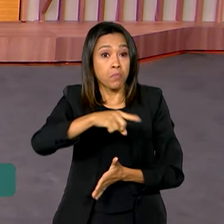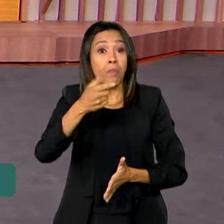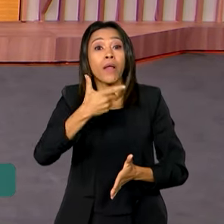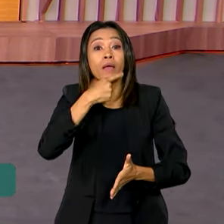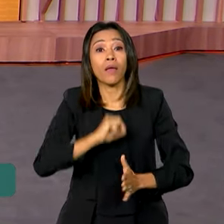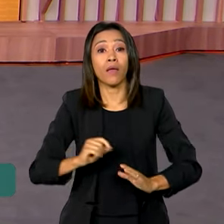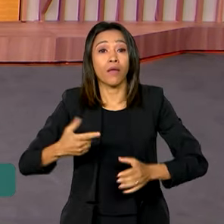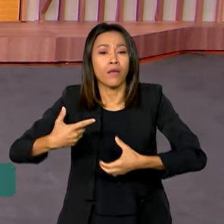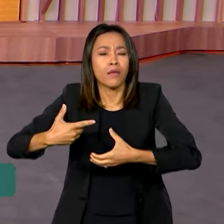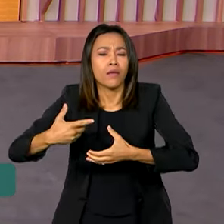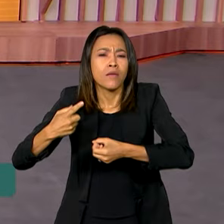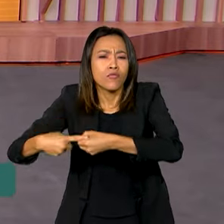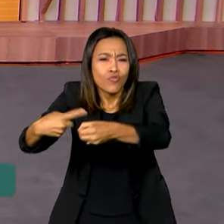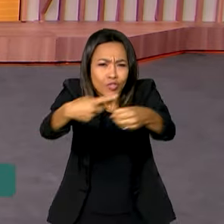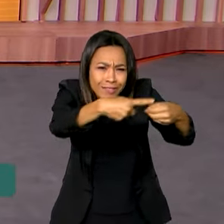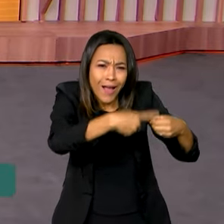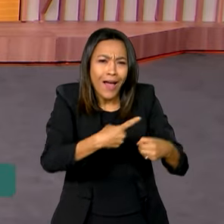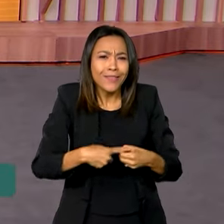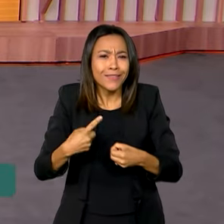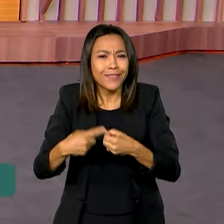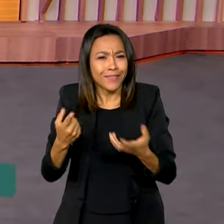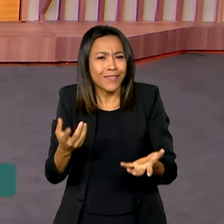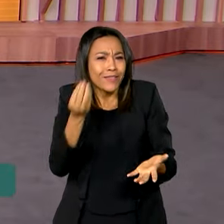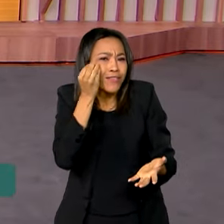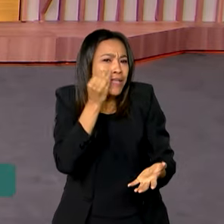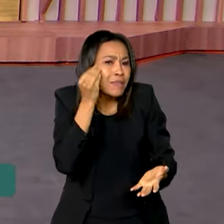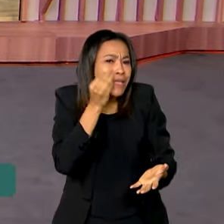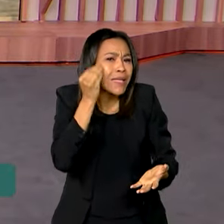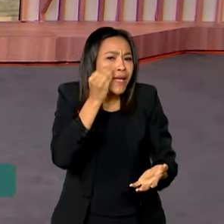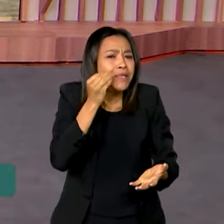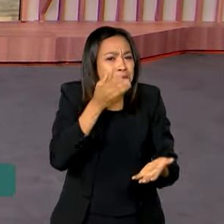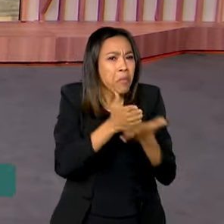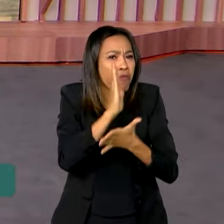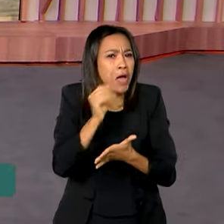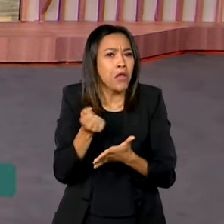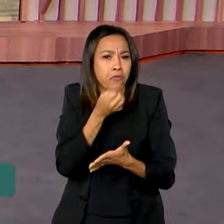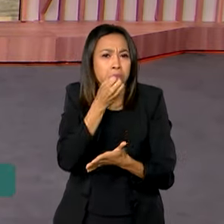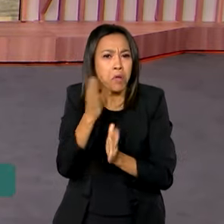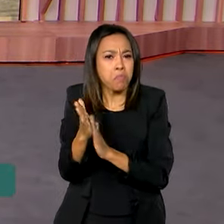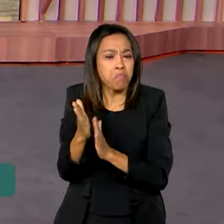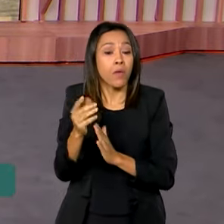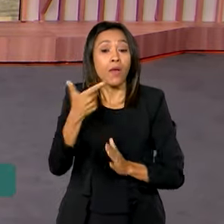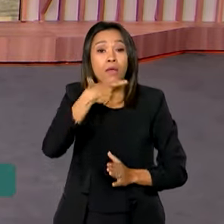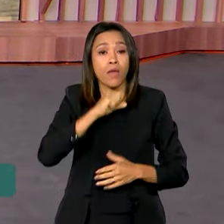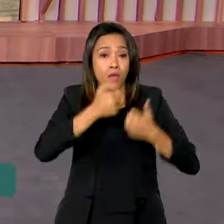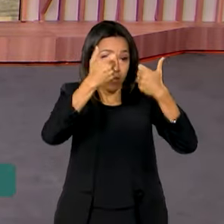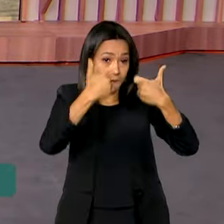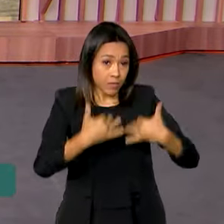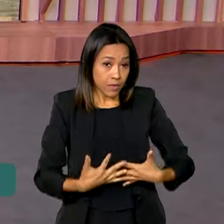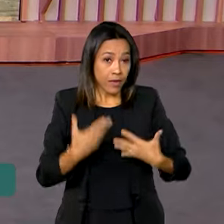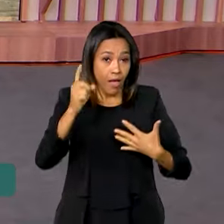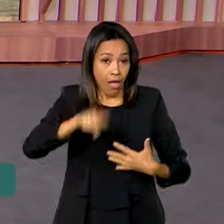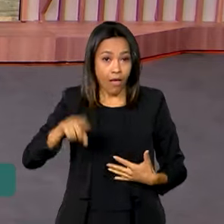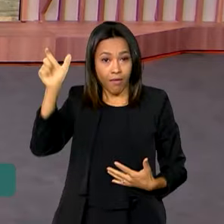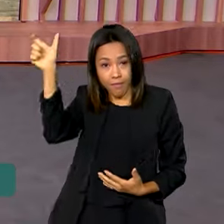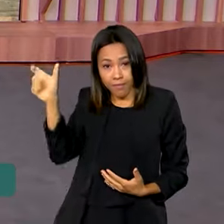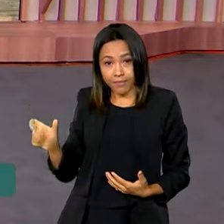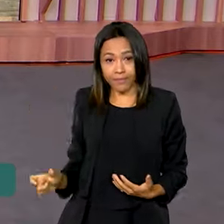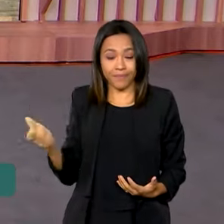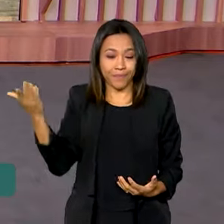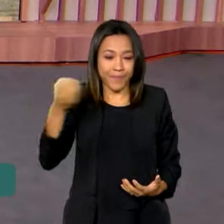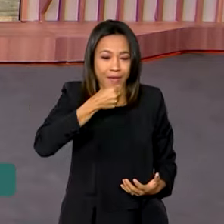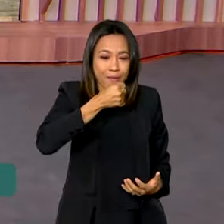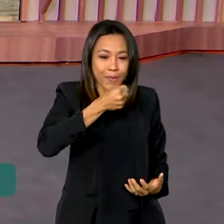municípios que participaram do projeto piloto. Quem tem mais detalhes, conversa agora com a gente ao vivo, é a repórter Cláudia